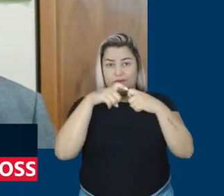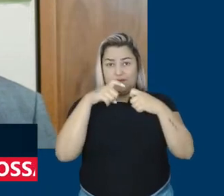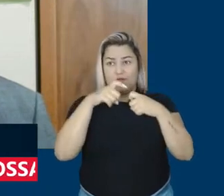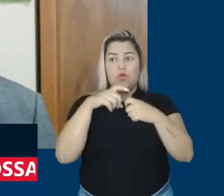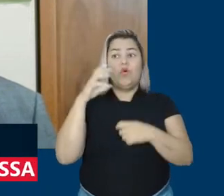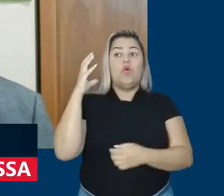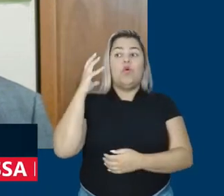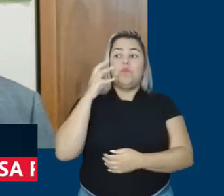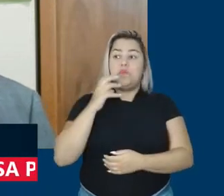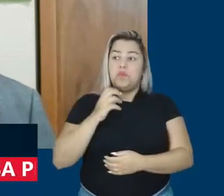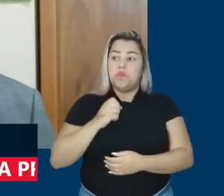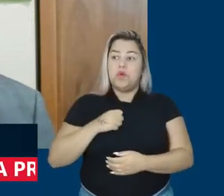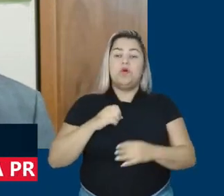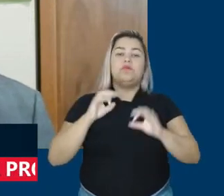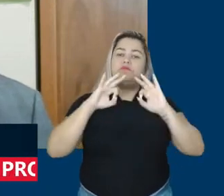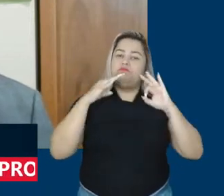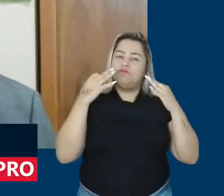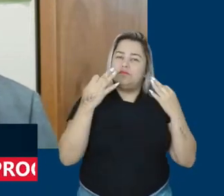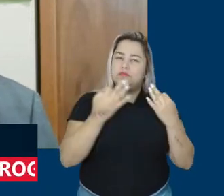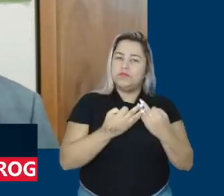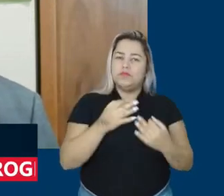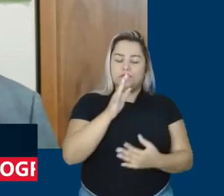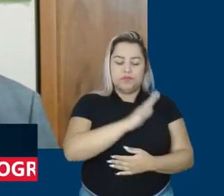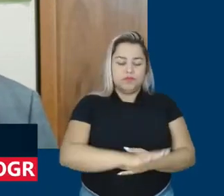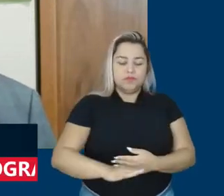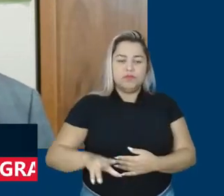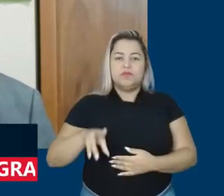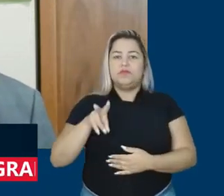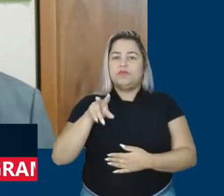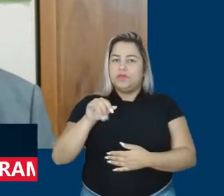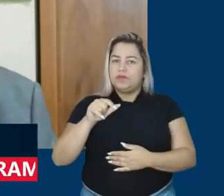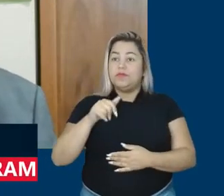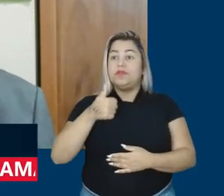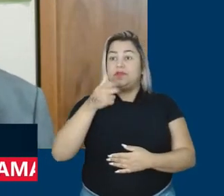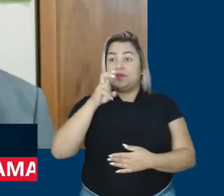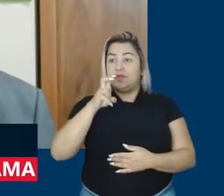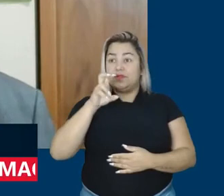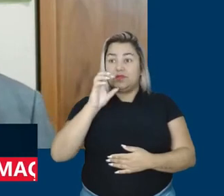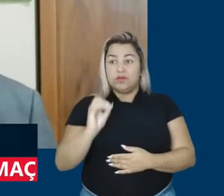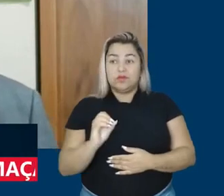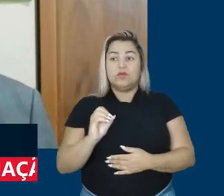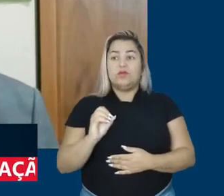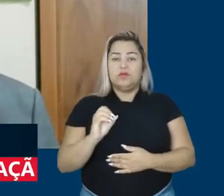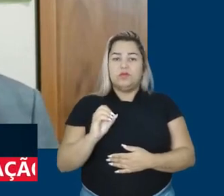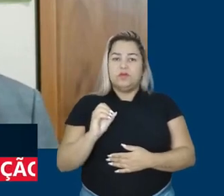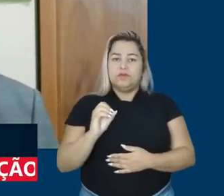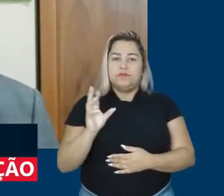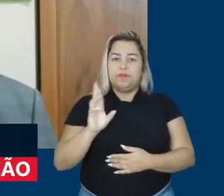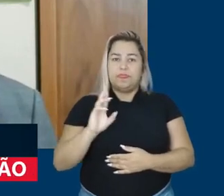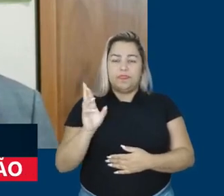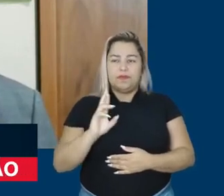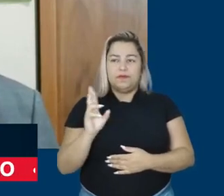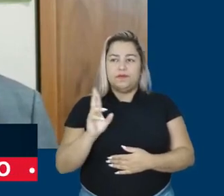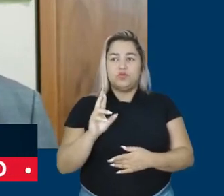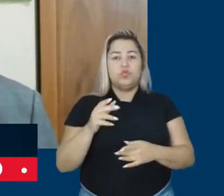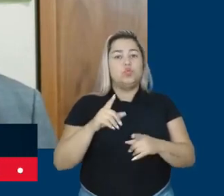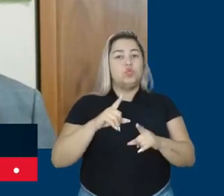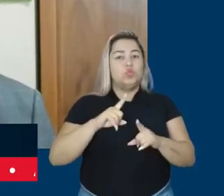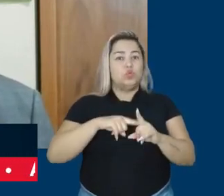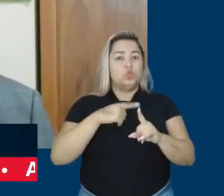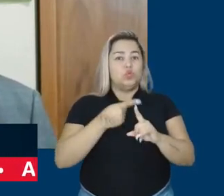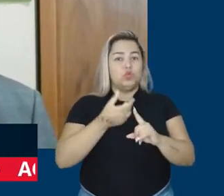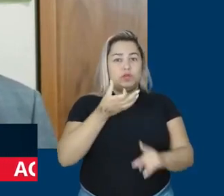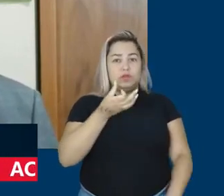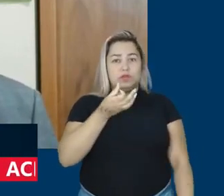turbinado agora para crianças também, que vão receber 150 reais, estão recebendo, além dos 600,